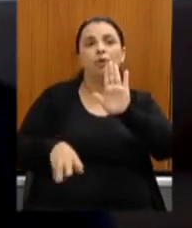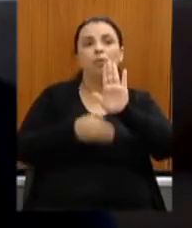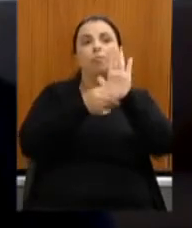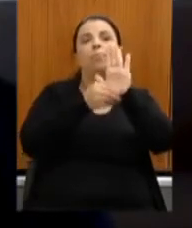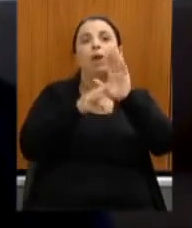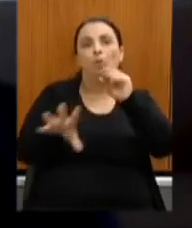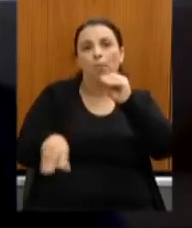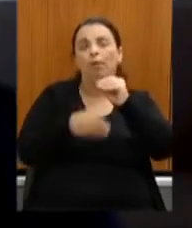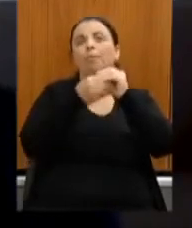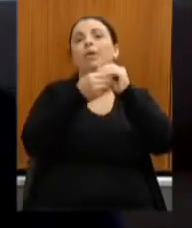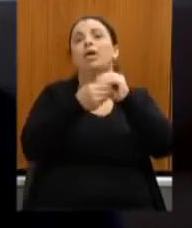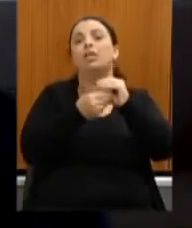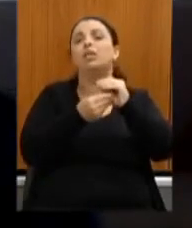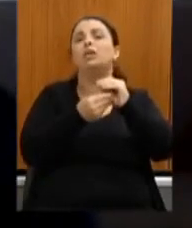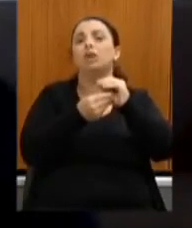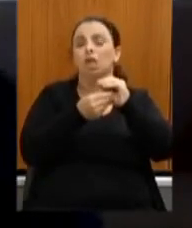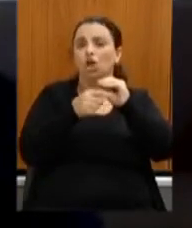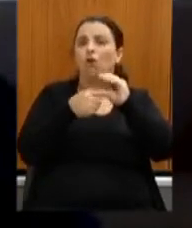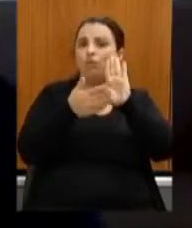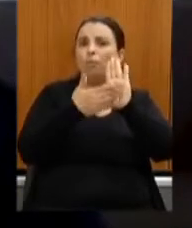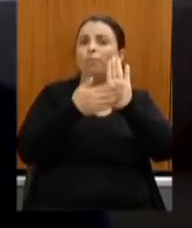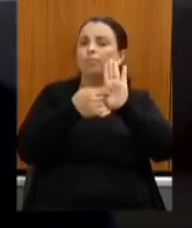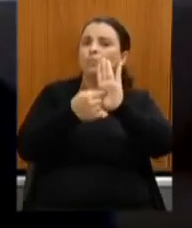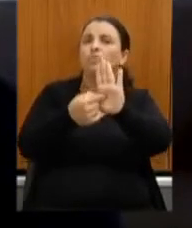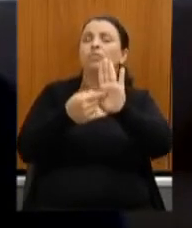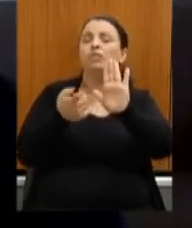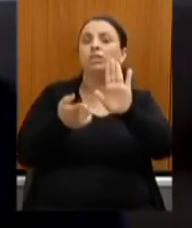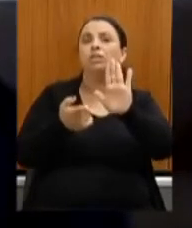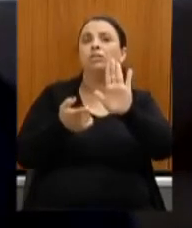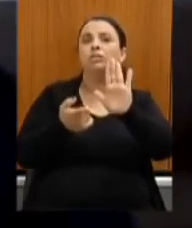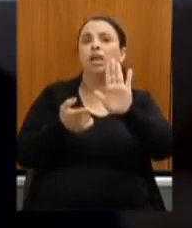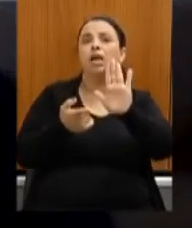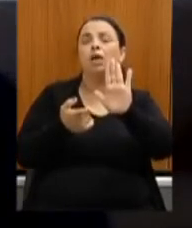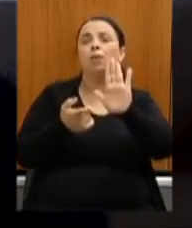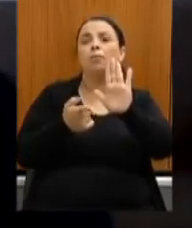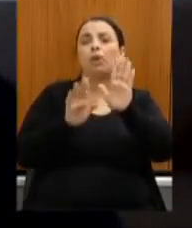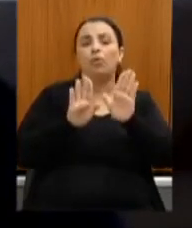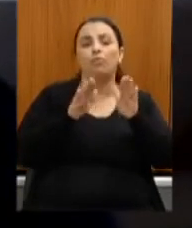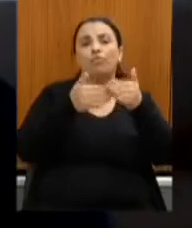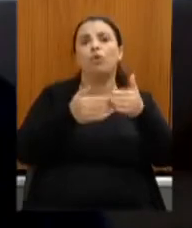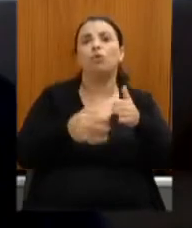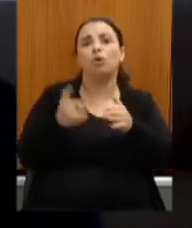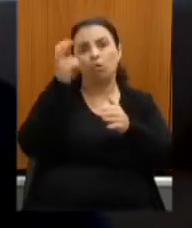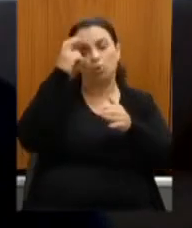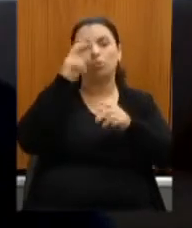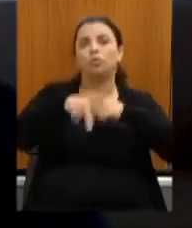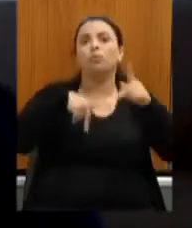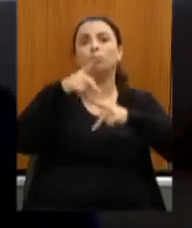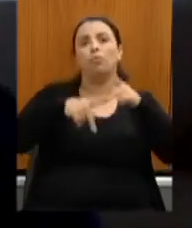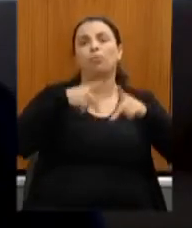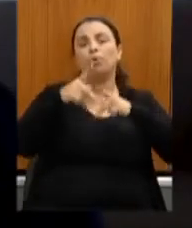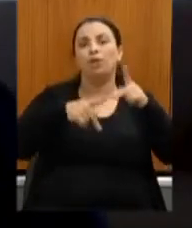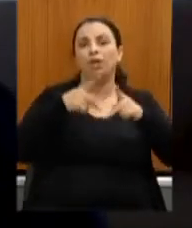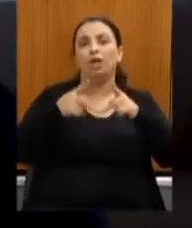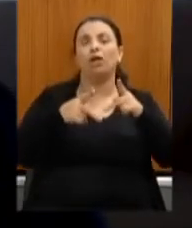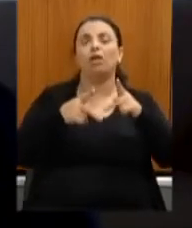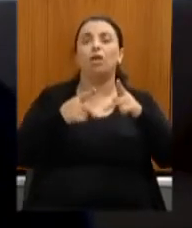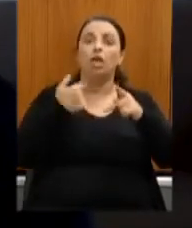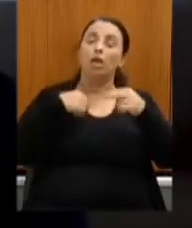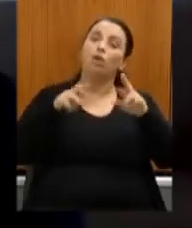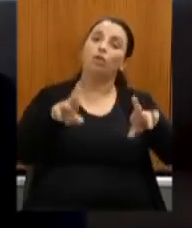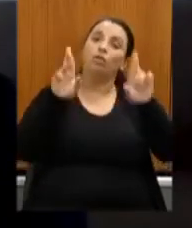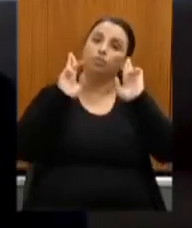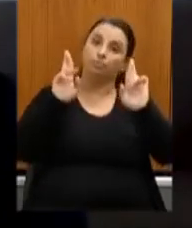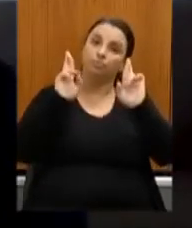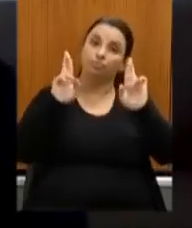um exagero de colocar mas jogando na cultura popular já que o interesse comum é esse espero que a secretaria